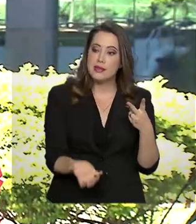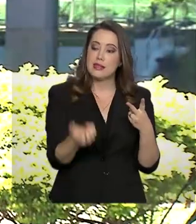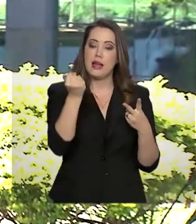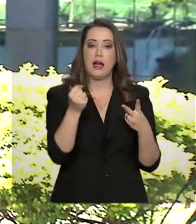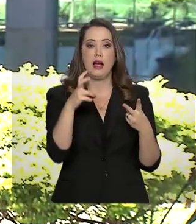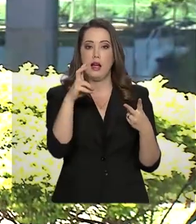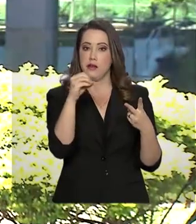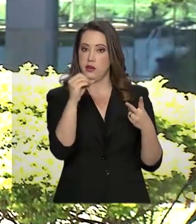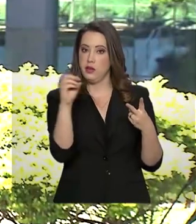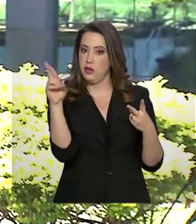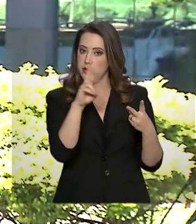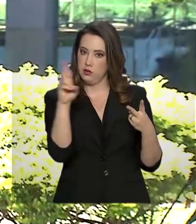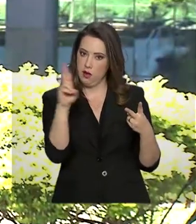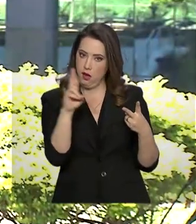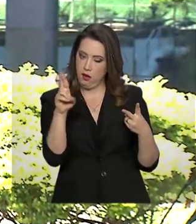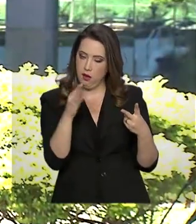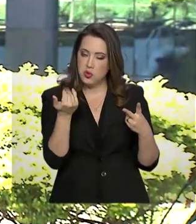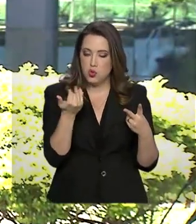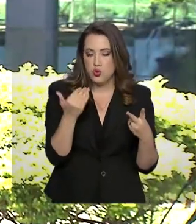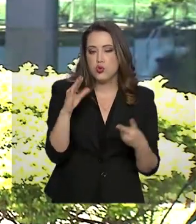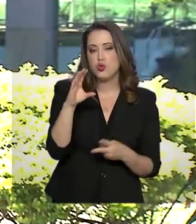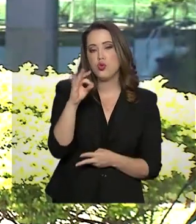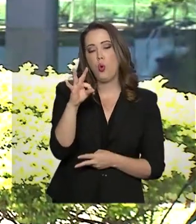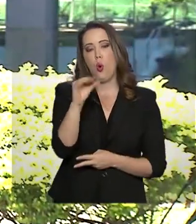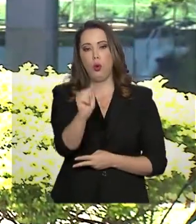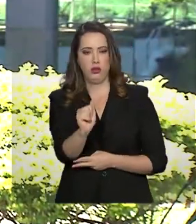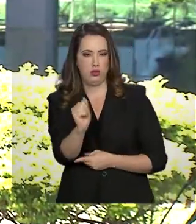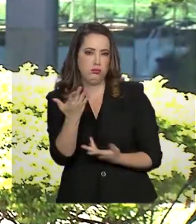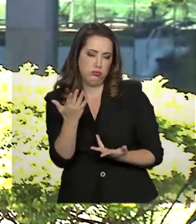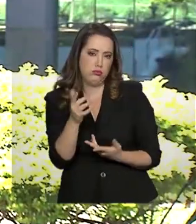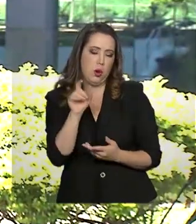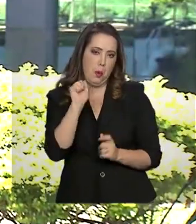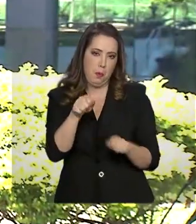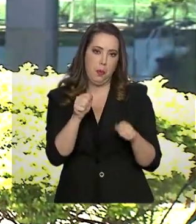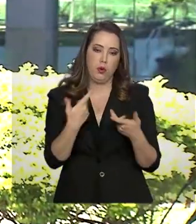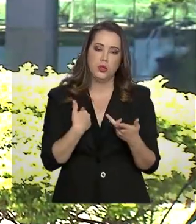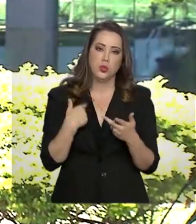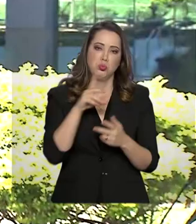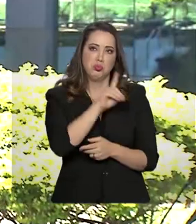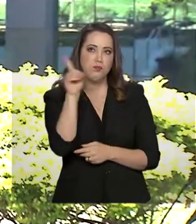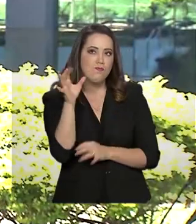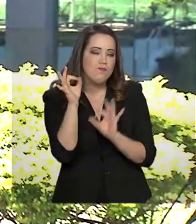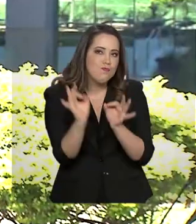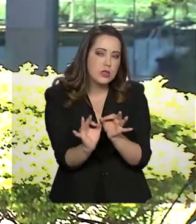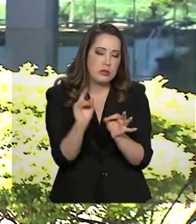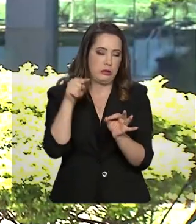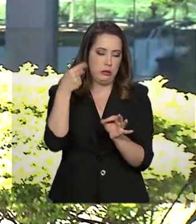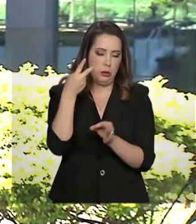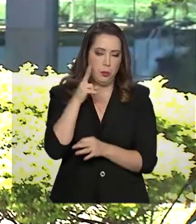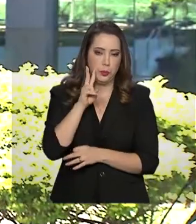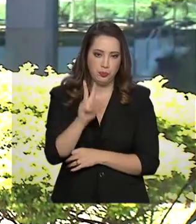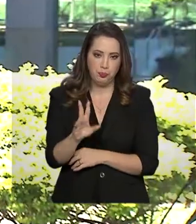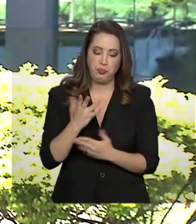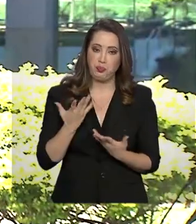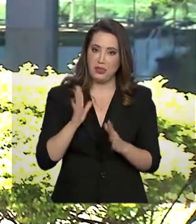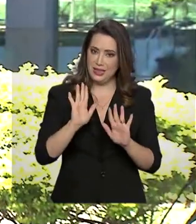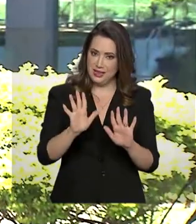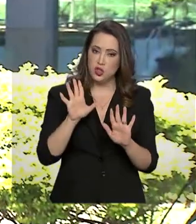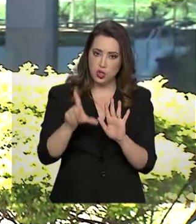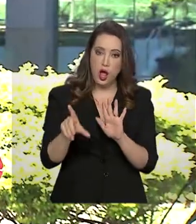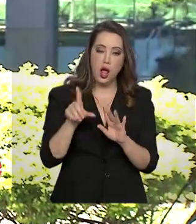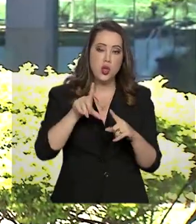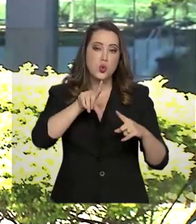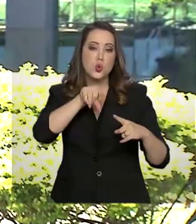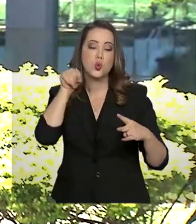contas ativas e inativas. Cada conta possui um calendário próprio. E se o trabalhador já aderiu ao saque